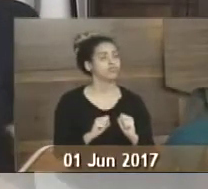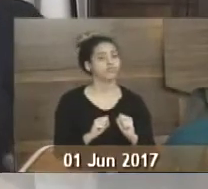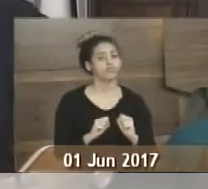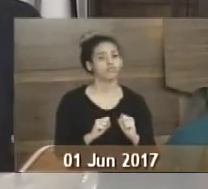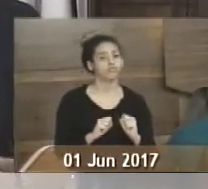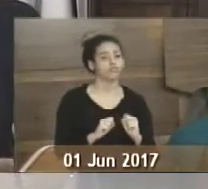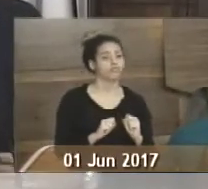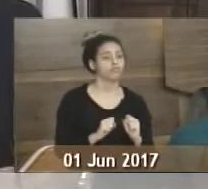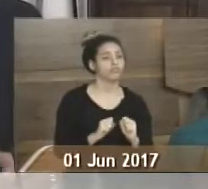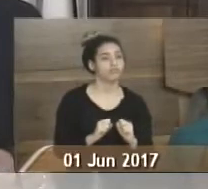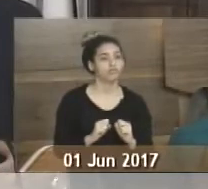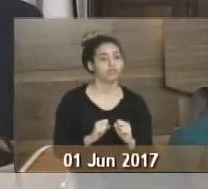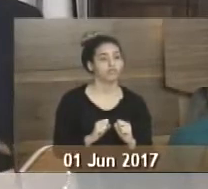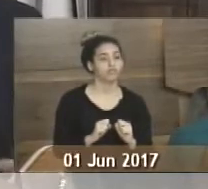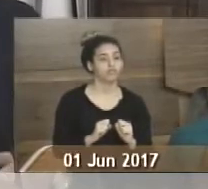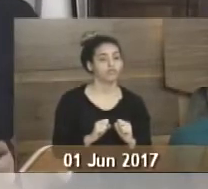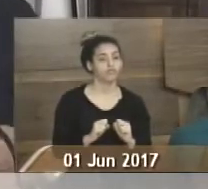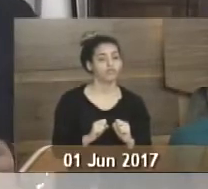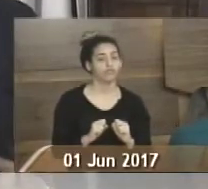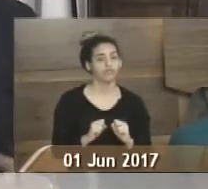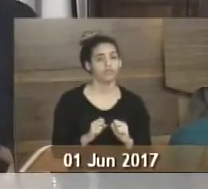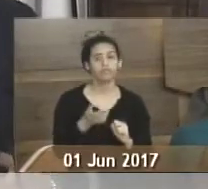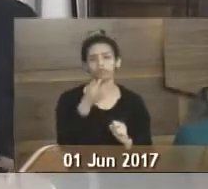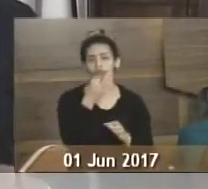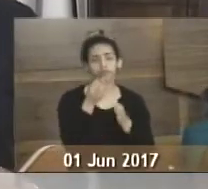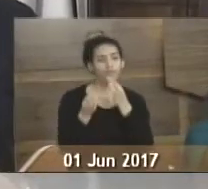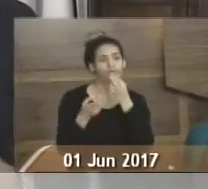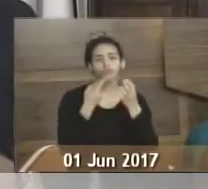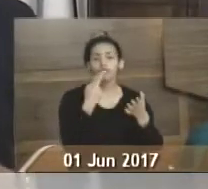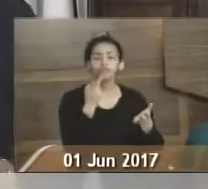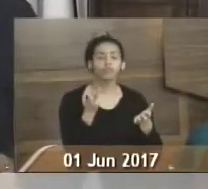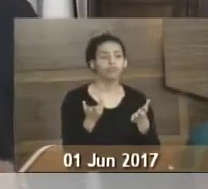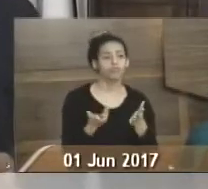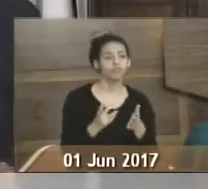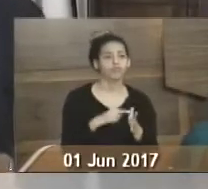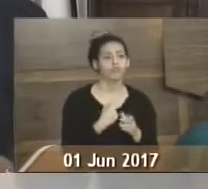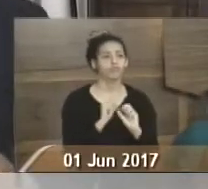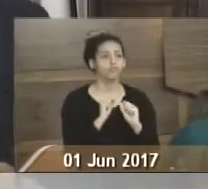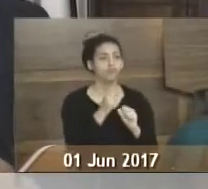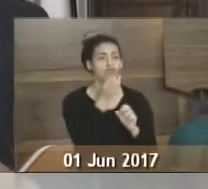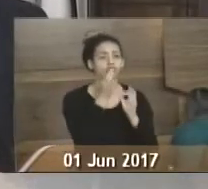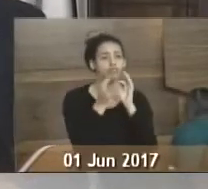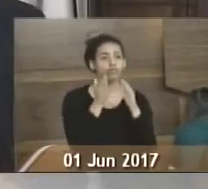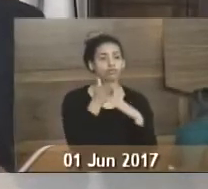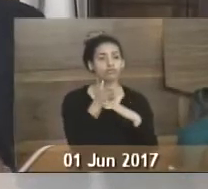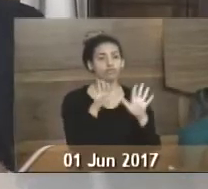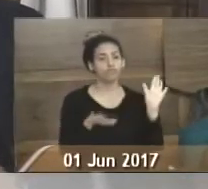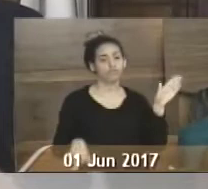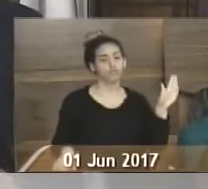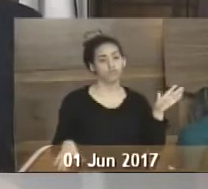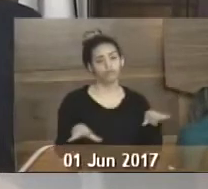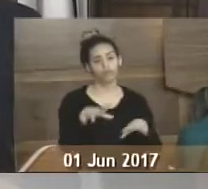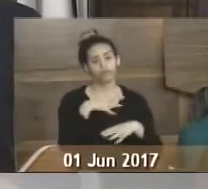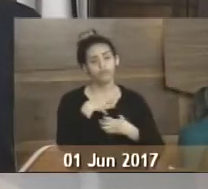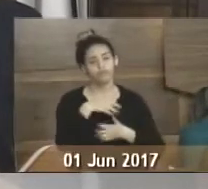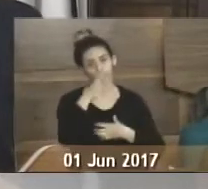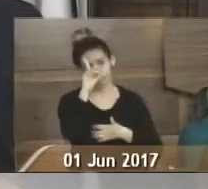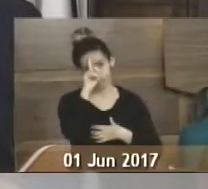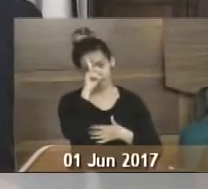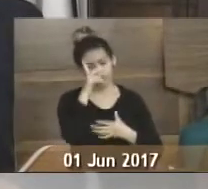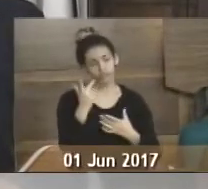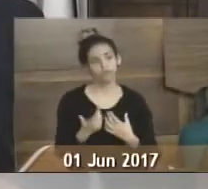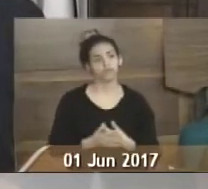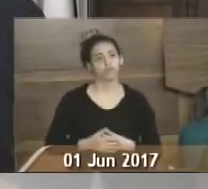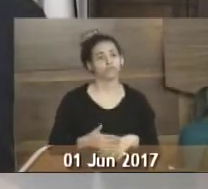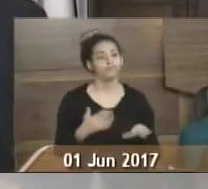Não é influenciar, não, mas poder dar sugestões. A gente pode dar sugestões, dentro do Hospital de Praia Brava, que se torna mais próximo.